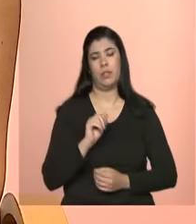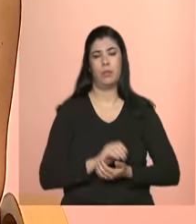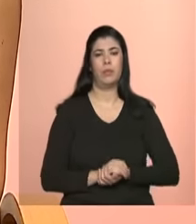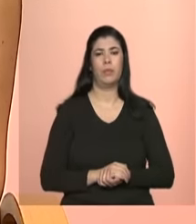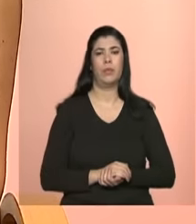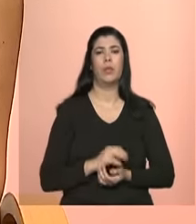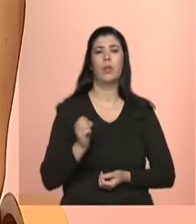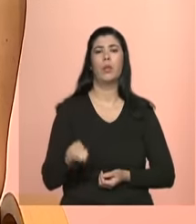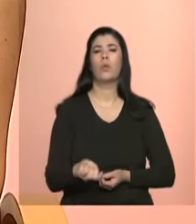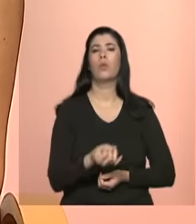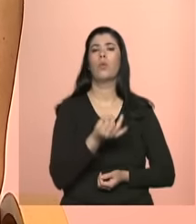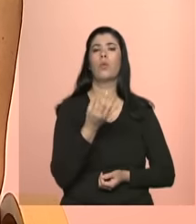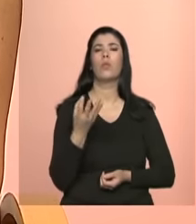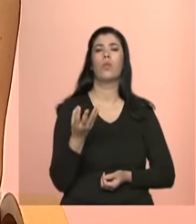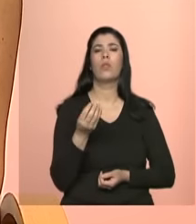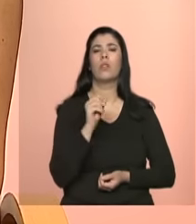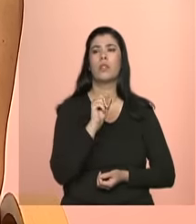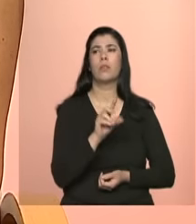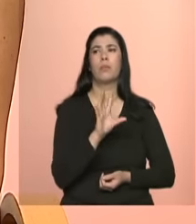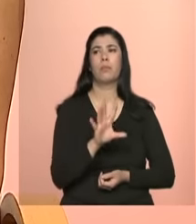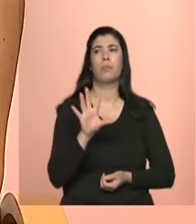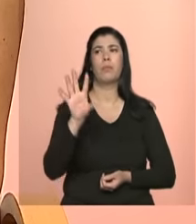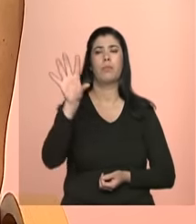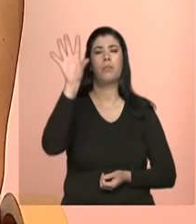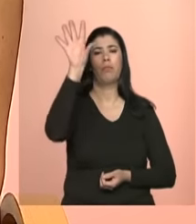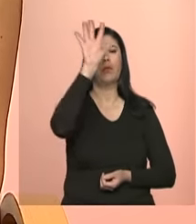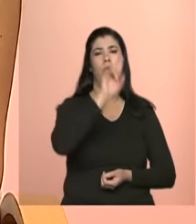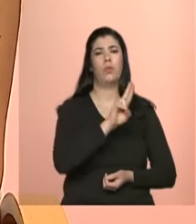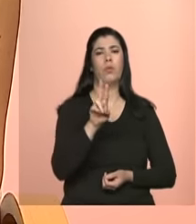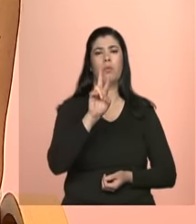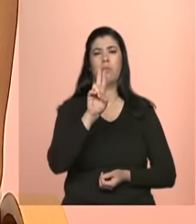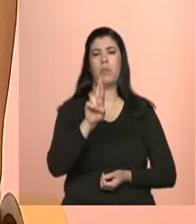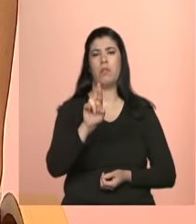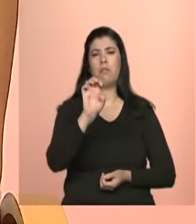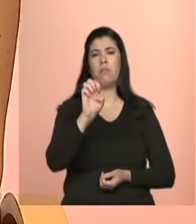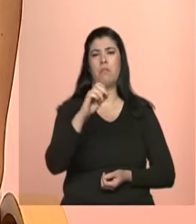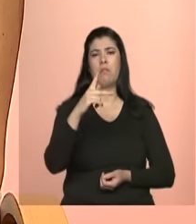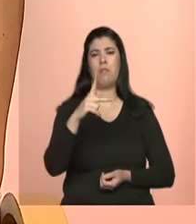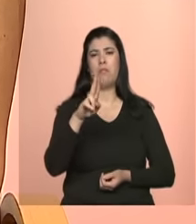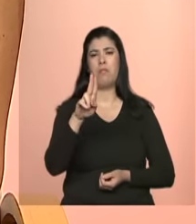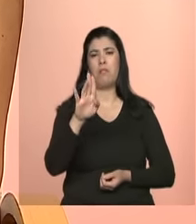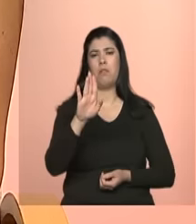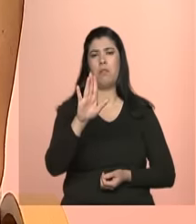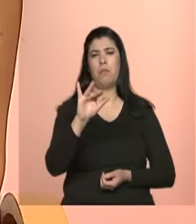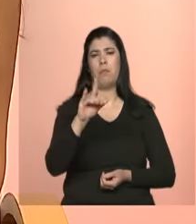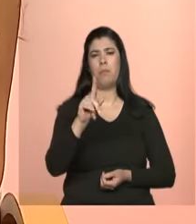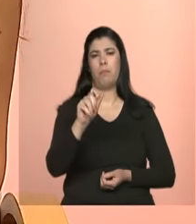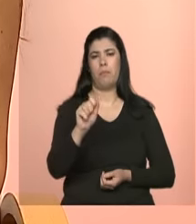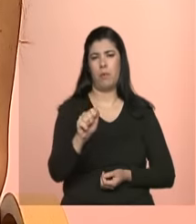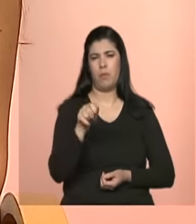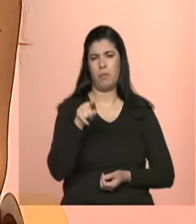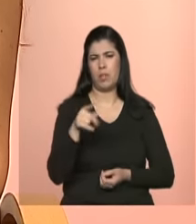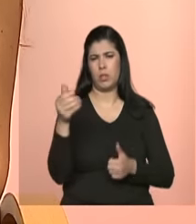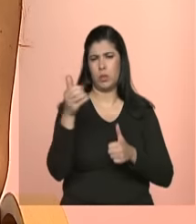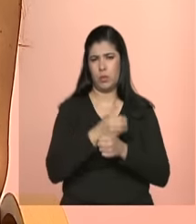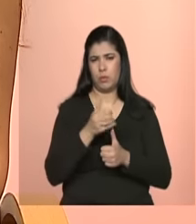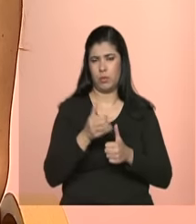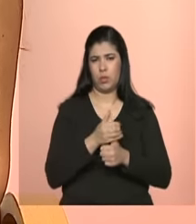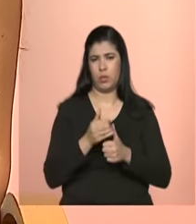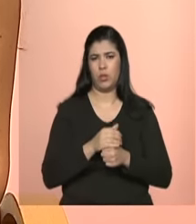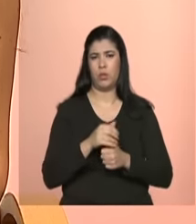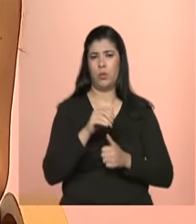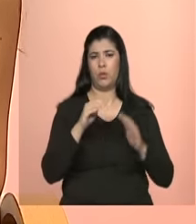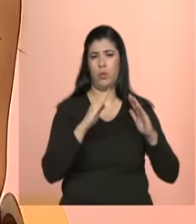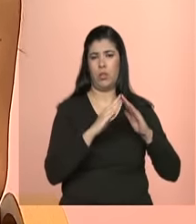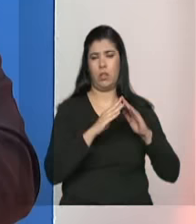quantas repúblicas existem no Brasil para as pessoas em situação de rua podemos afirmar que a república é uma forma de substituir o abrigo institucional